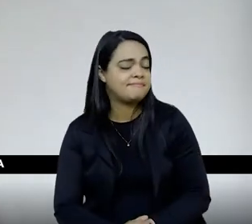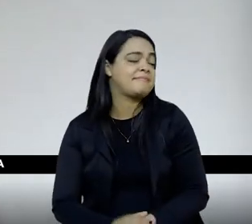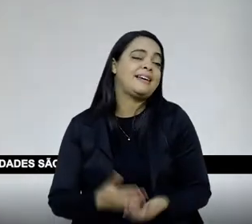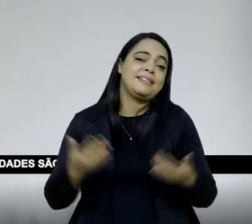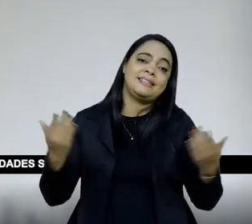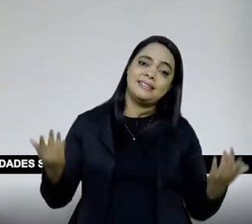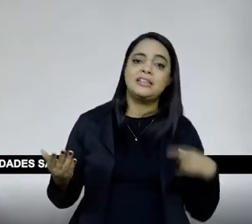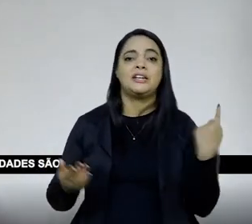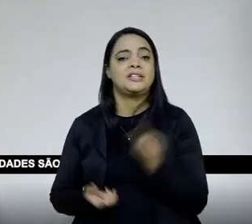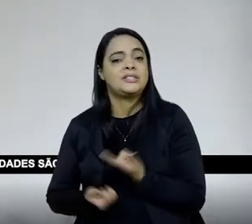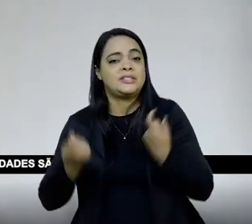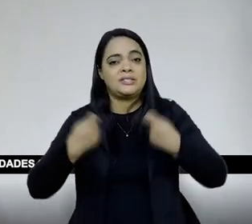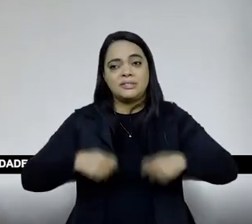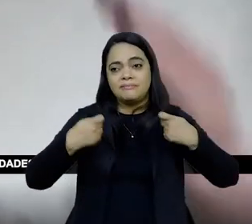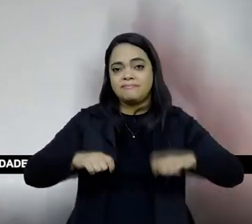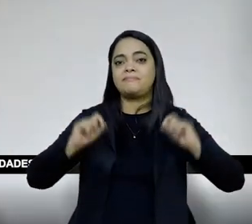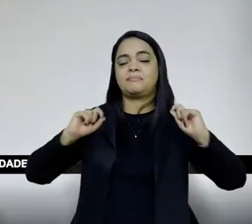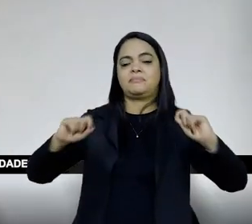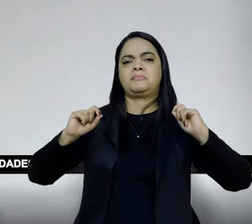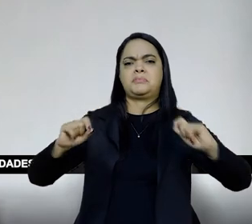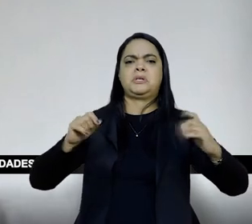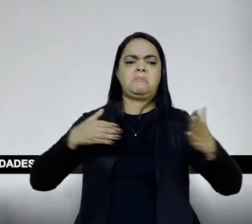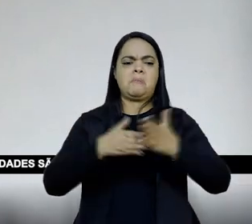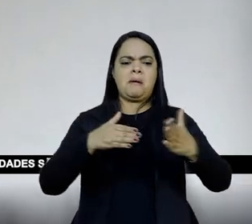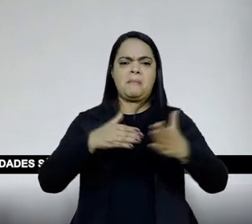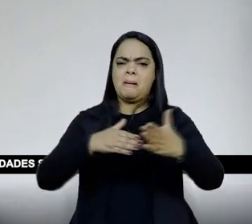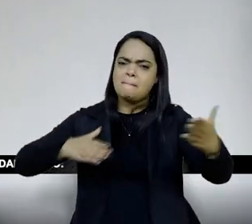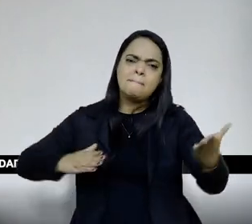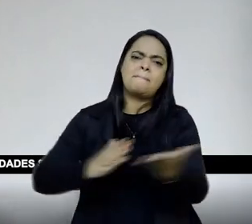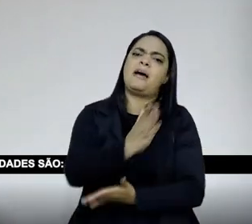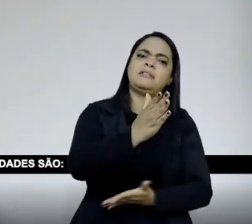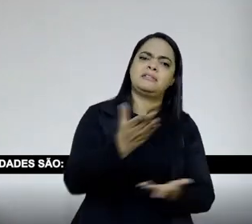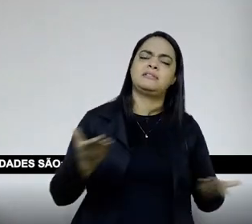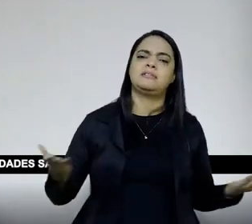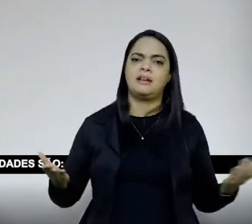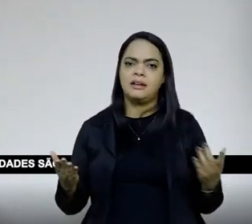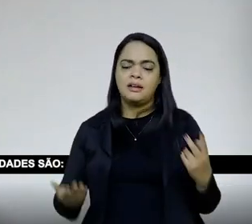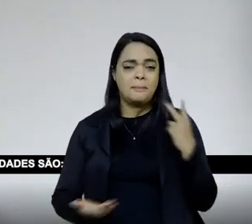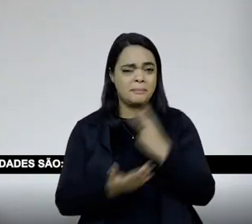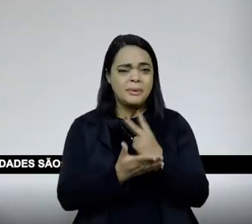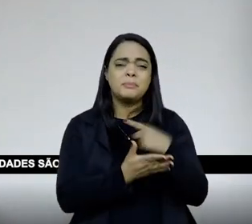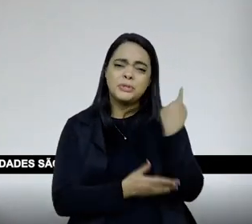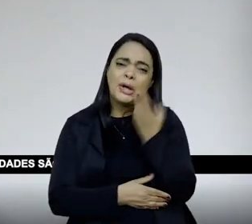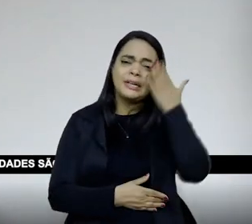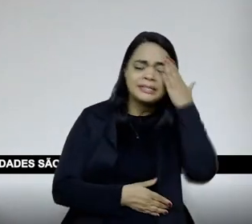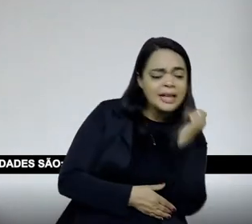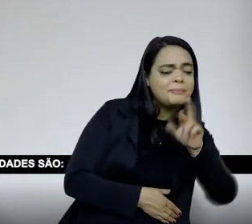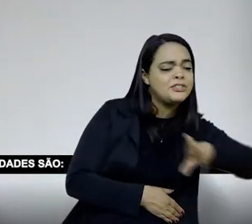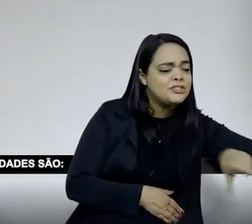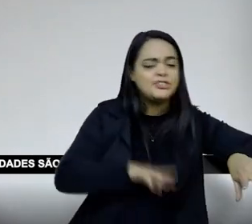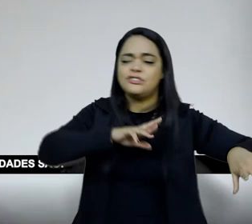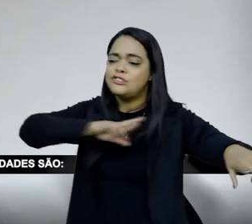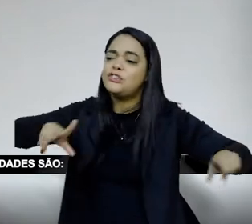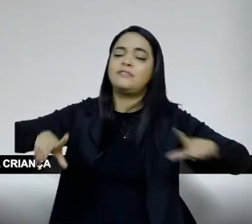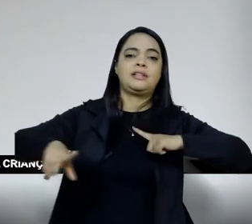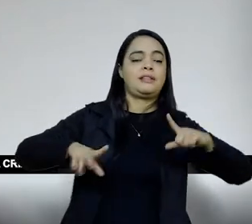coisa que a gente tem que borrar essas fronteiras, ainda que a gente reconheça as especificidades, mas as especificidades